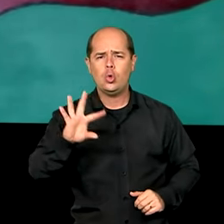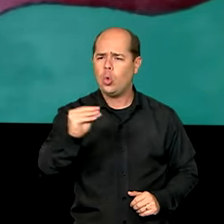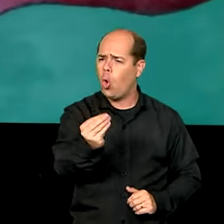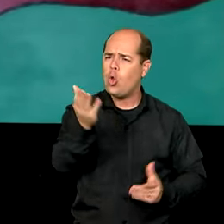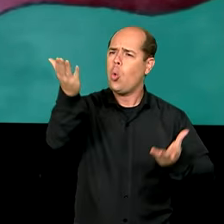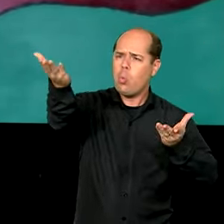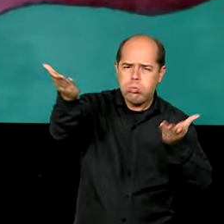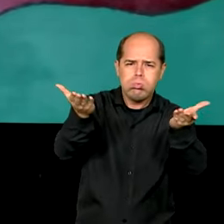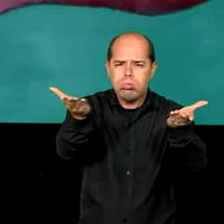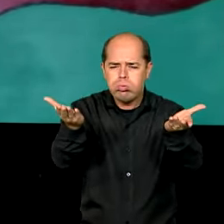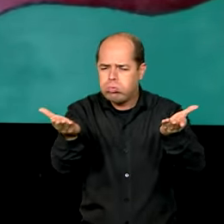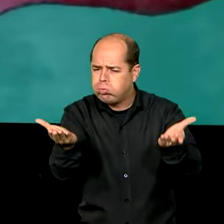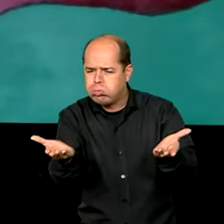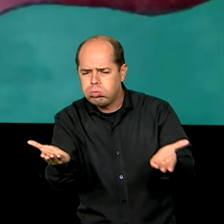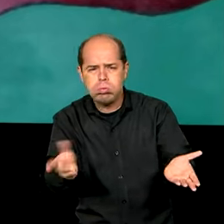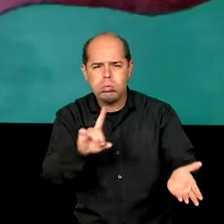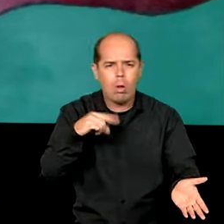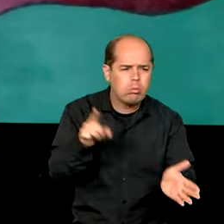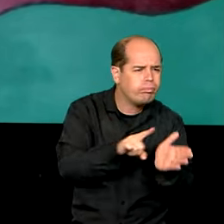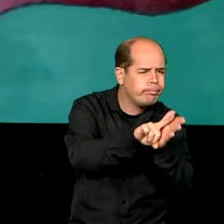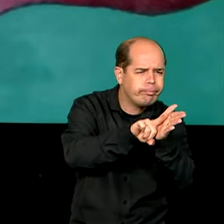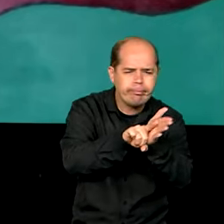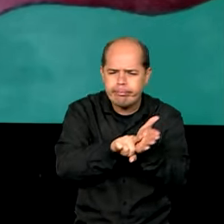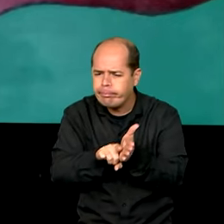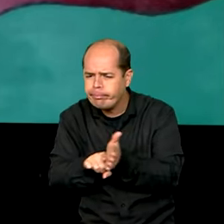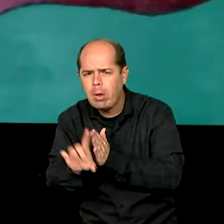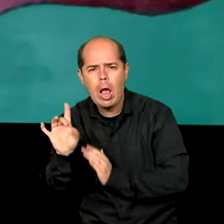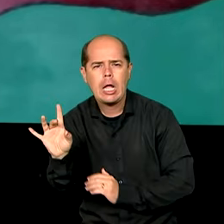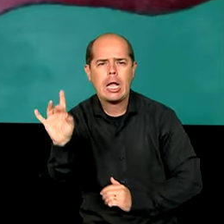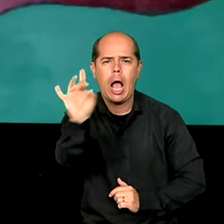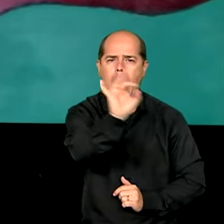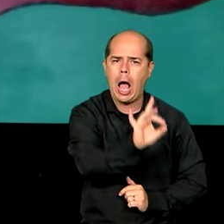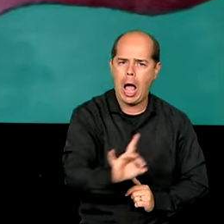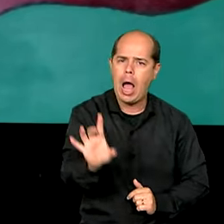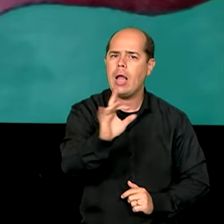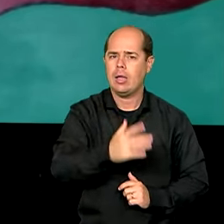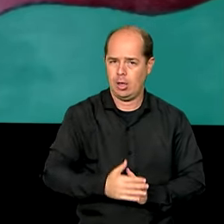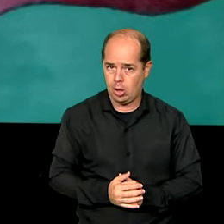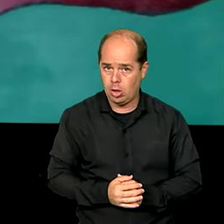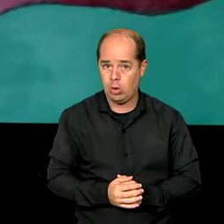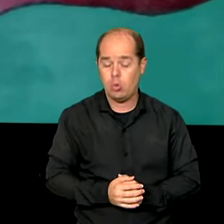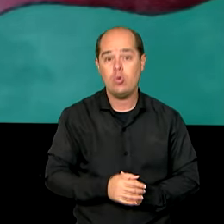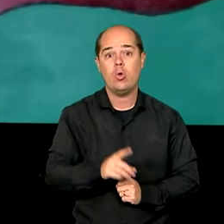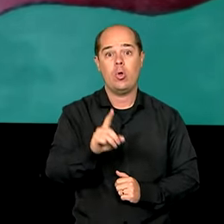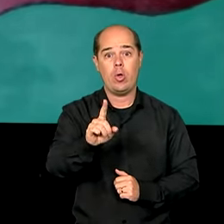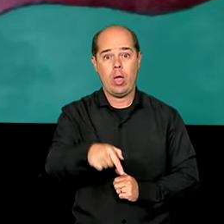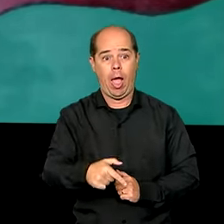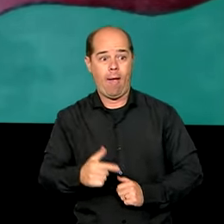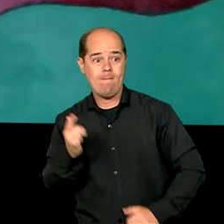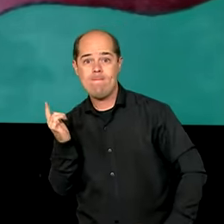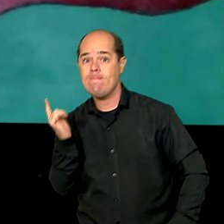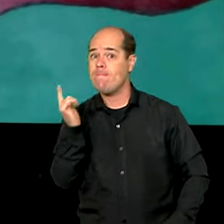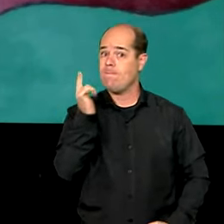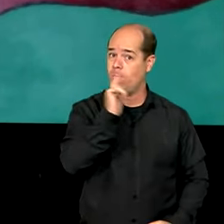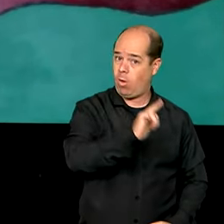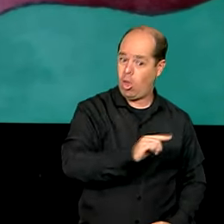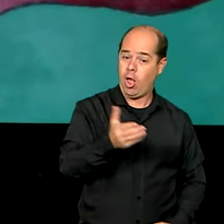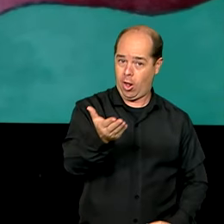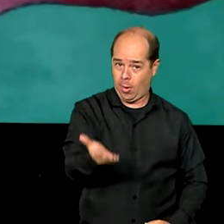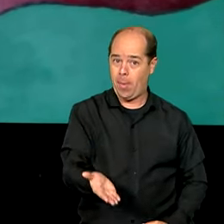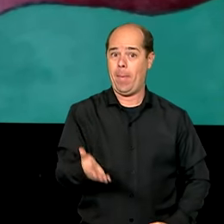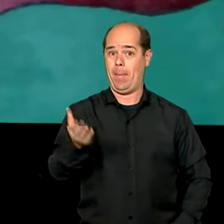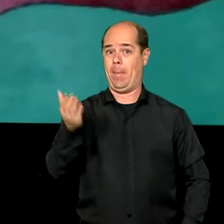detalhe e vem agora para o governo. Vamos analisar ponto a ponto do orçamento. Então, a vitória foi uma vitória do Brasil